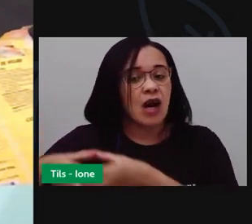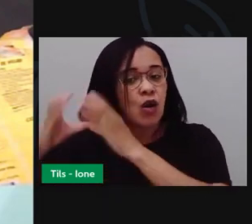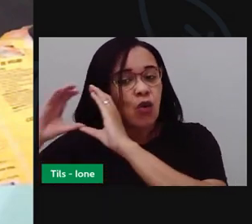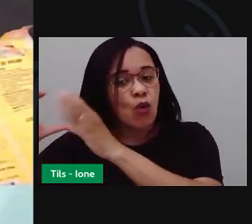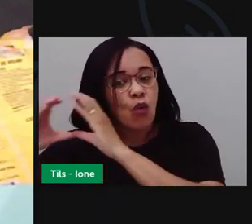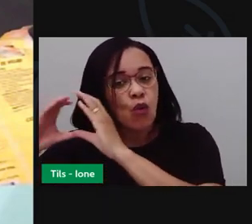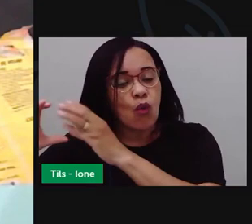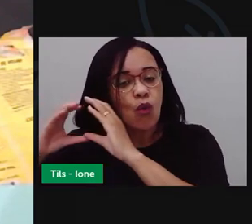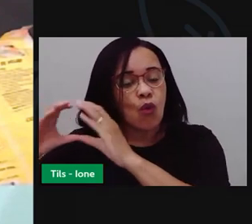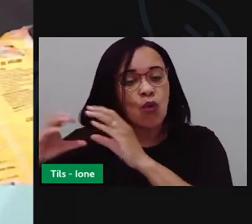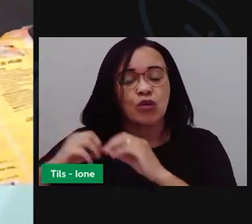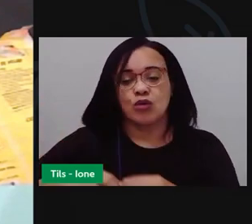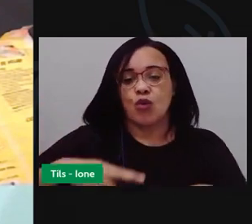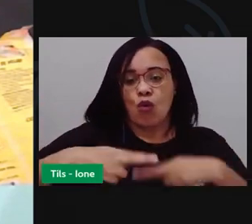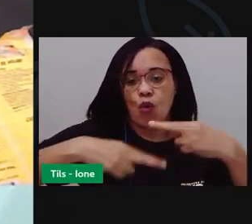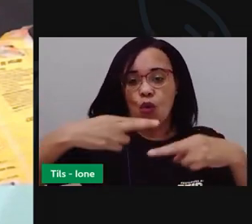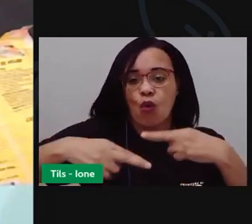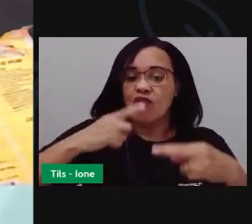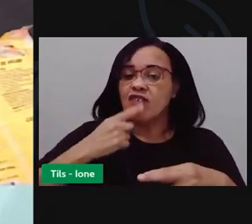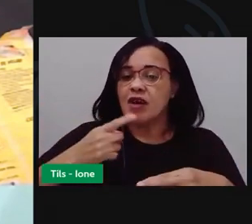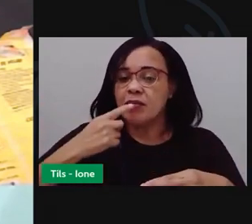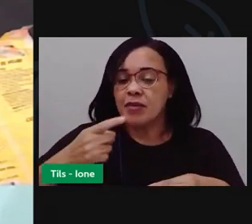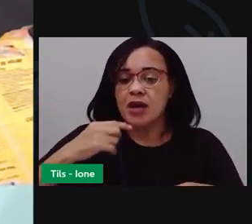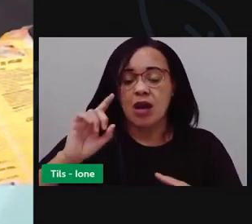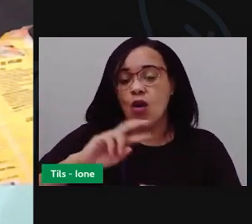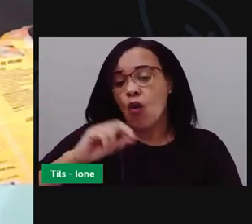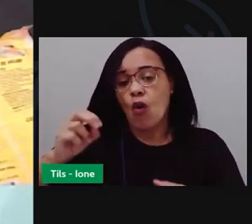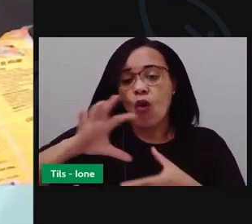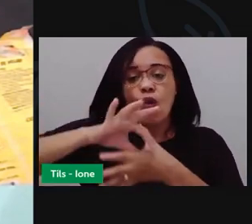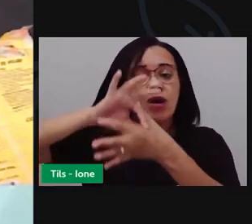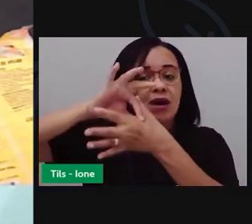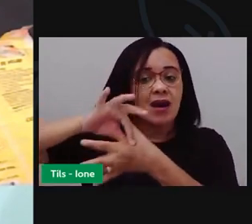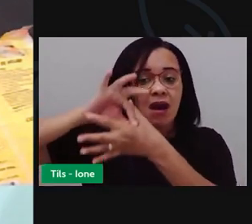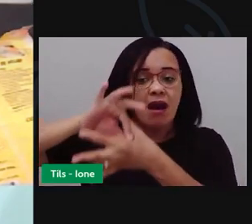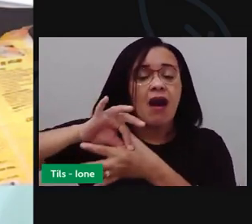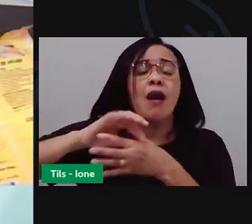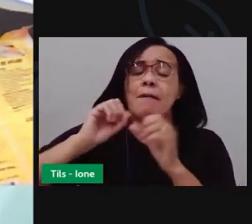com linguiça, carne seca, do jeito que você quiser.